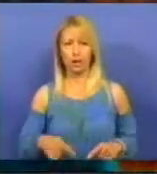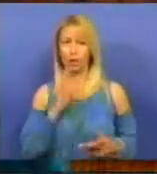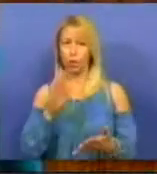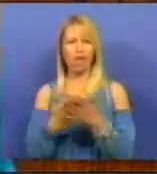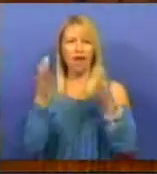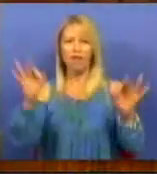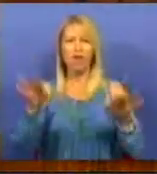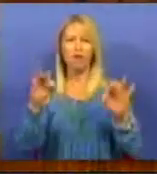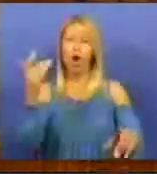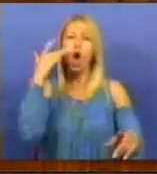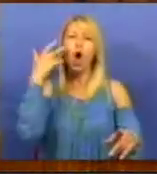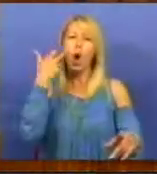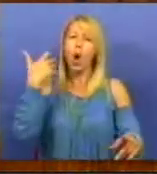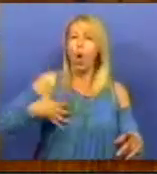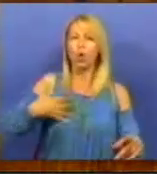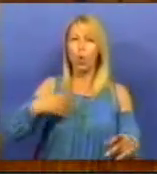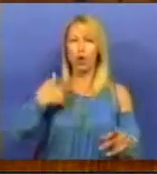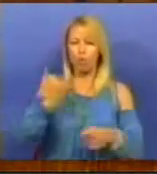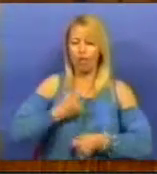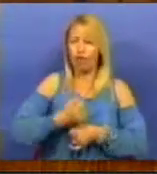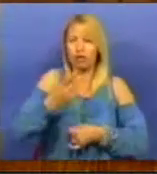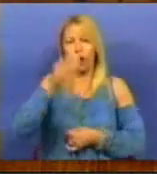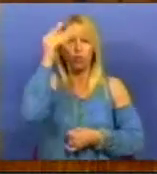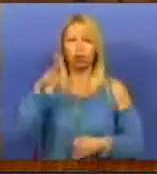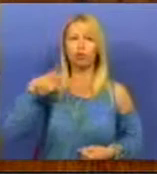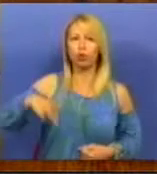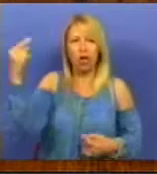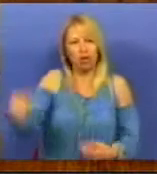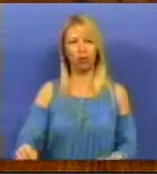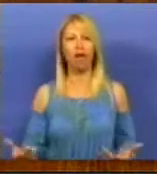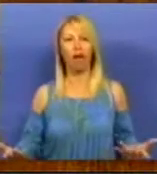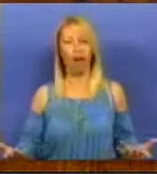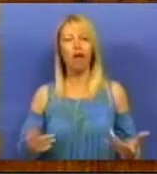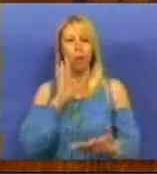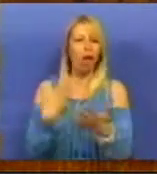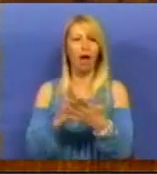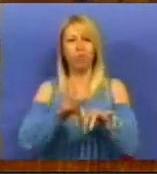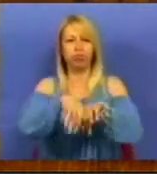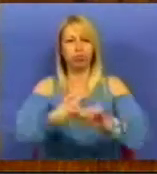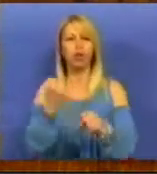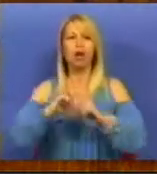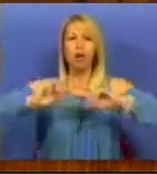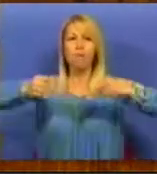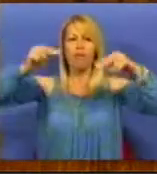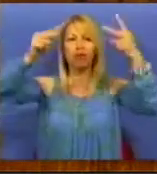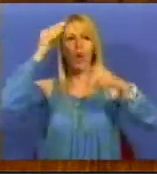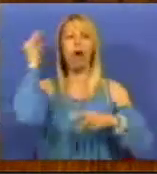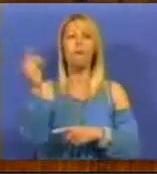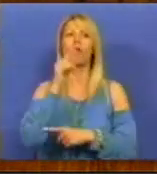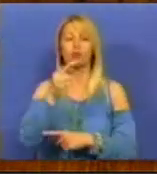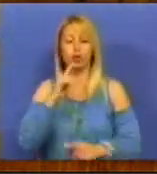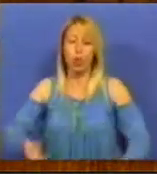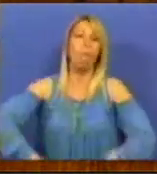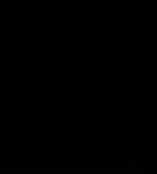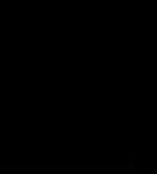profissional dos professores portugueses. Antes que o Ministério da Educação acabe com a carreira dos professores, melhor seria que